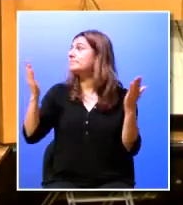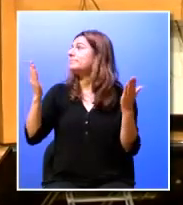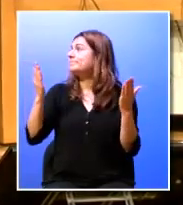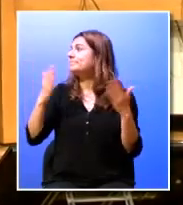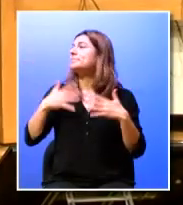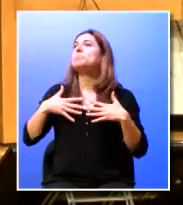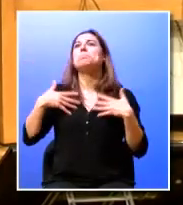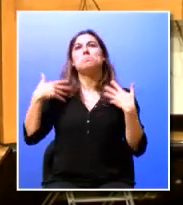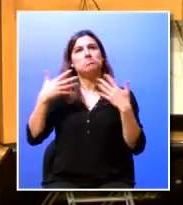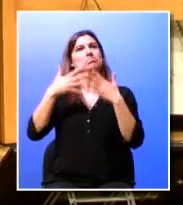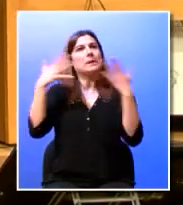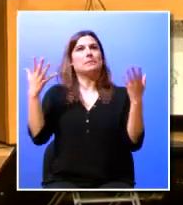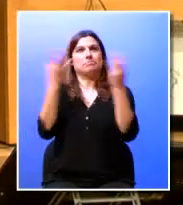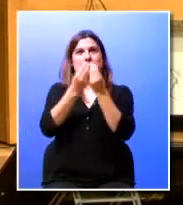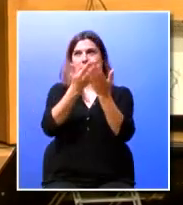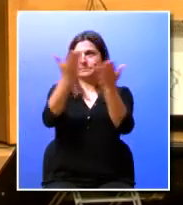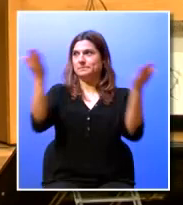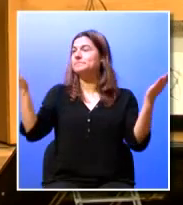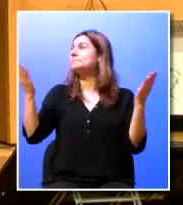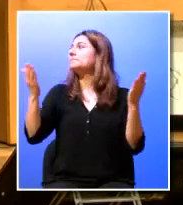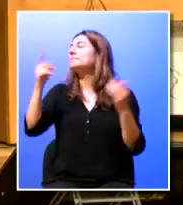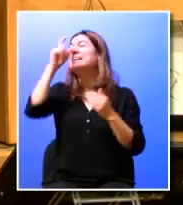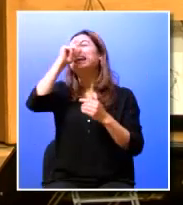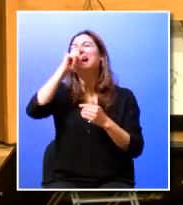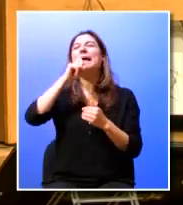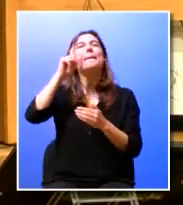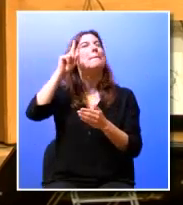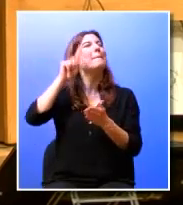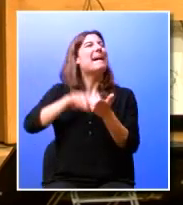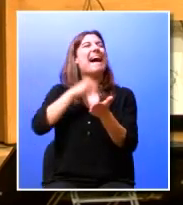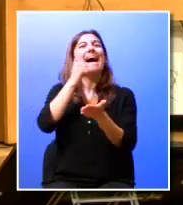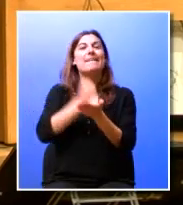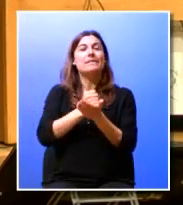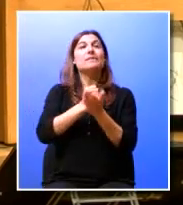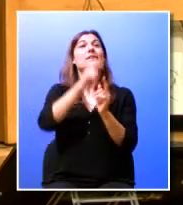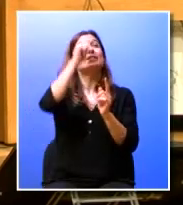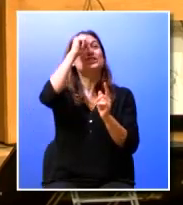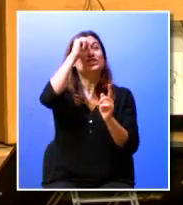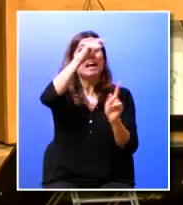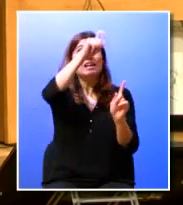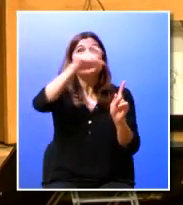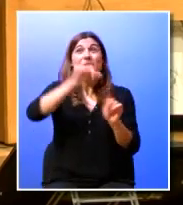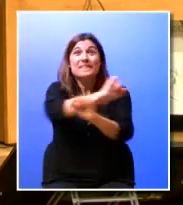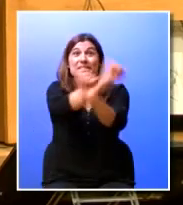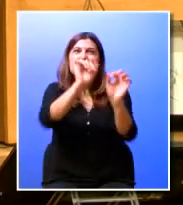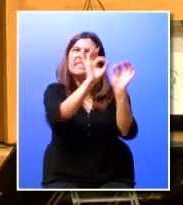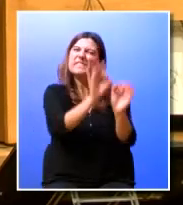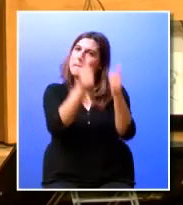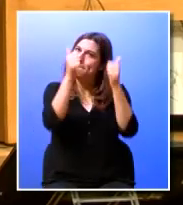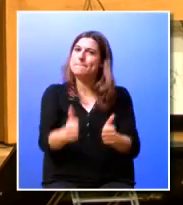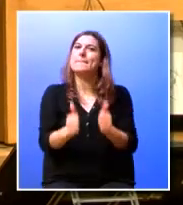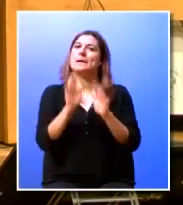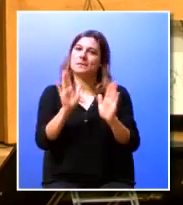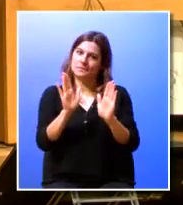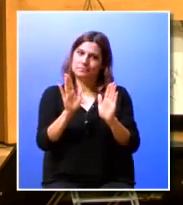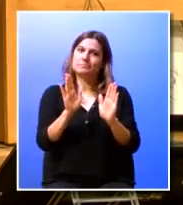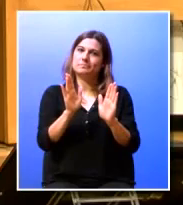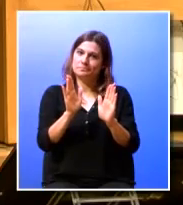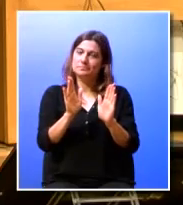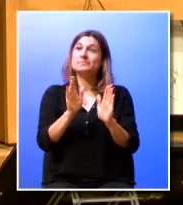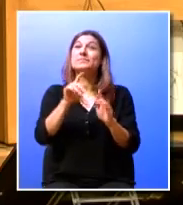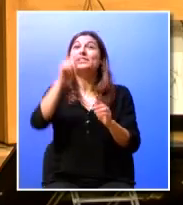prazer estar aqui hoje convosco e lembrem-se sempre tratem bem os vossos estagiários nunca se esqueçam os